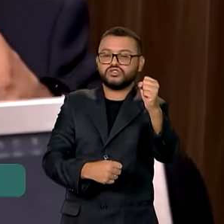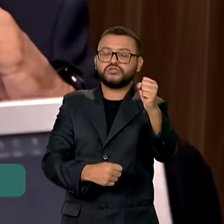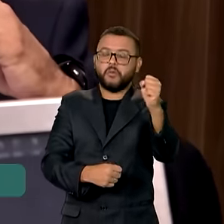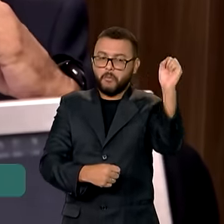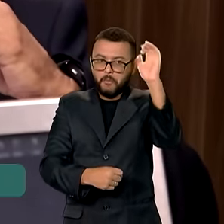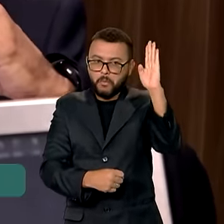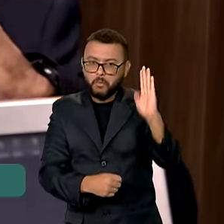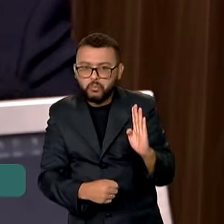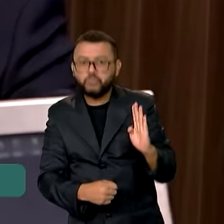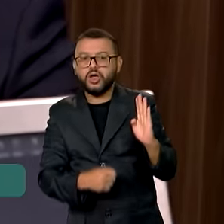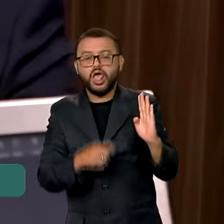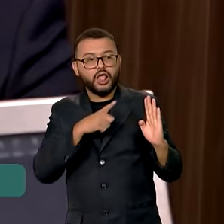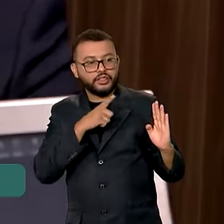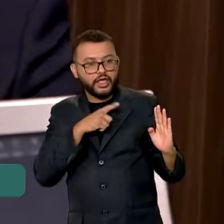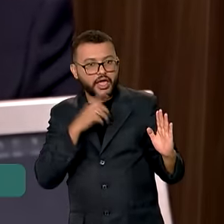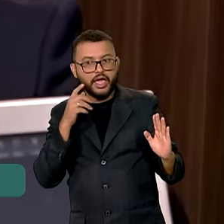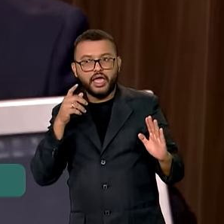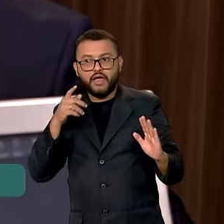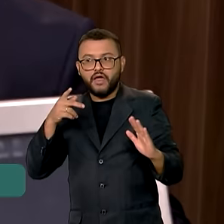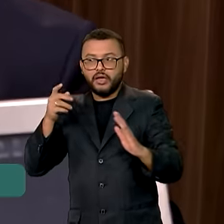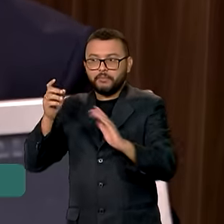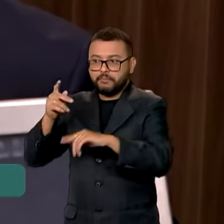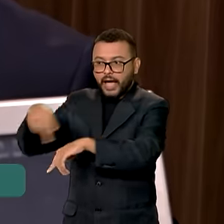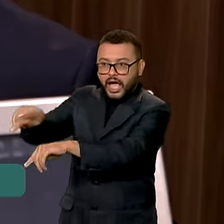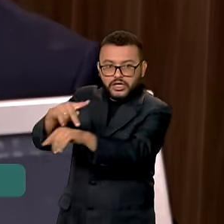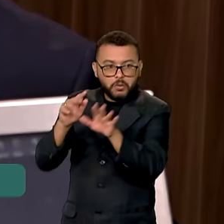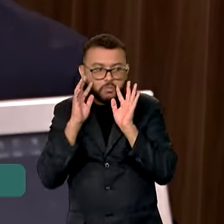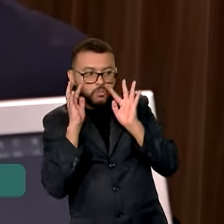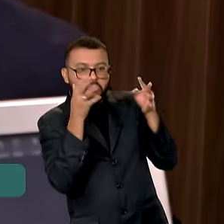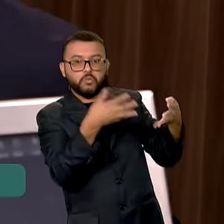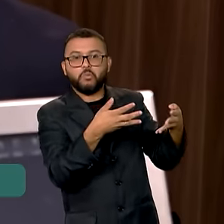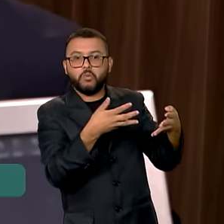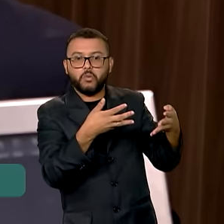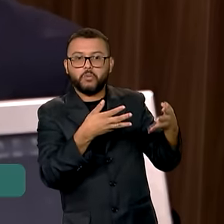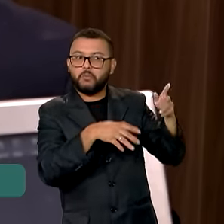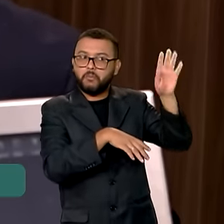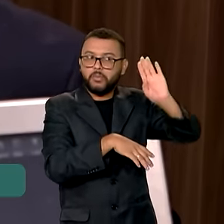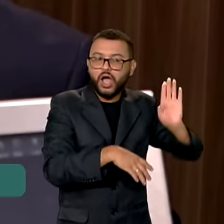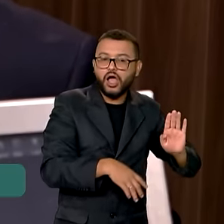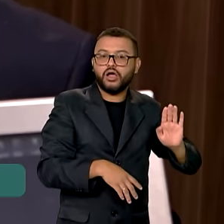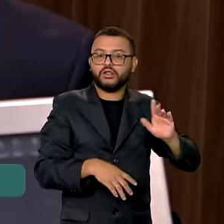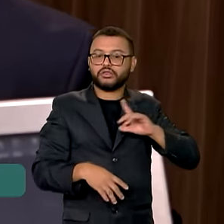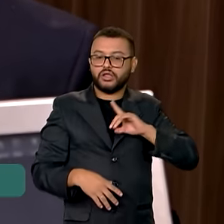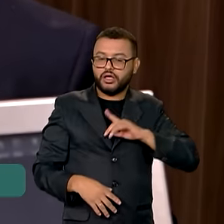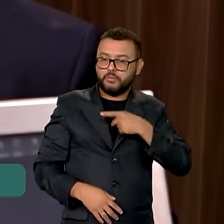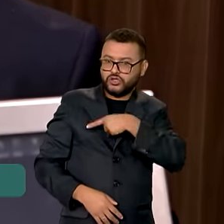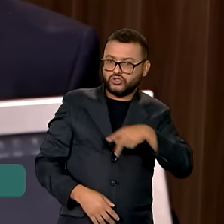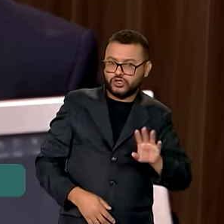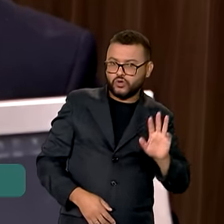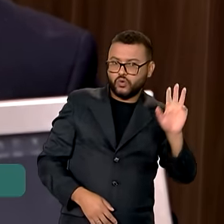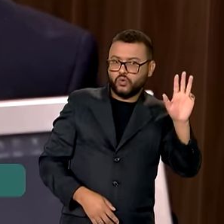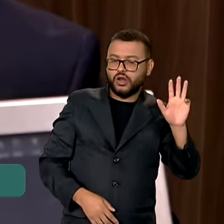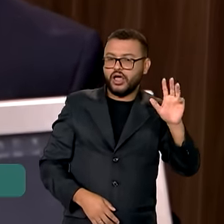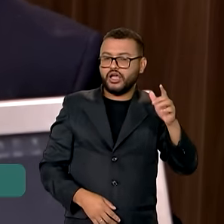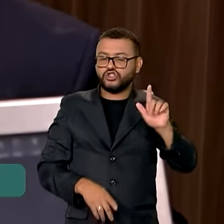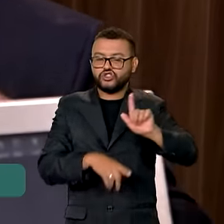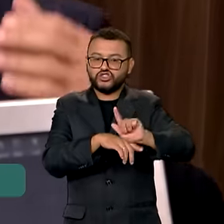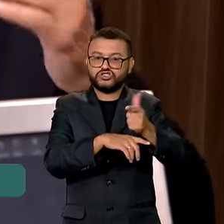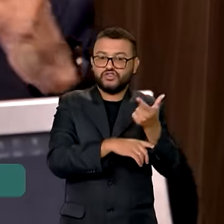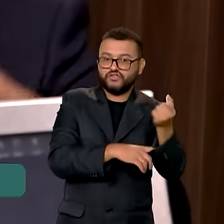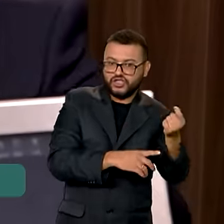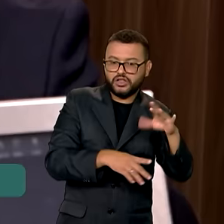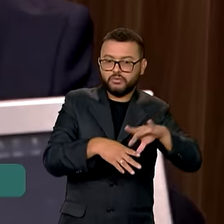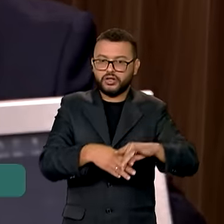centro das atenções por conta da pauta. Ele está presidindo o G20, líder dos BRICS.